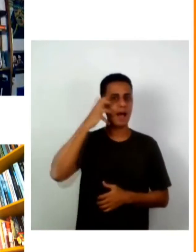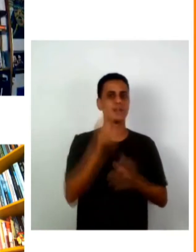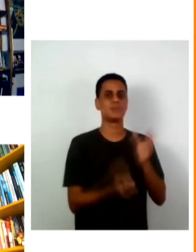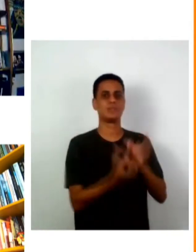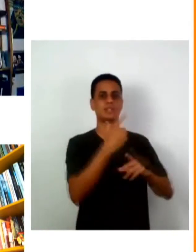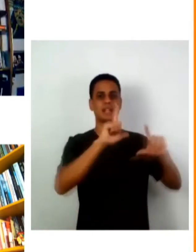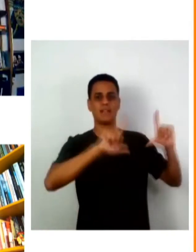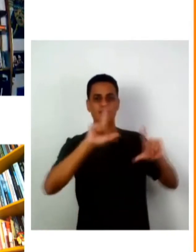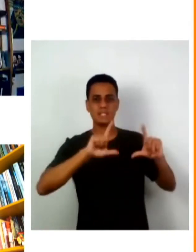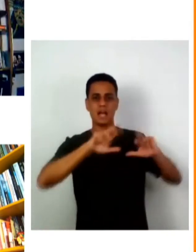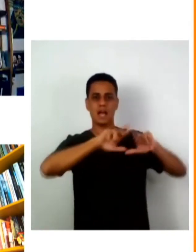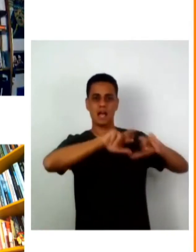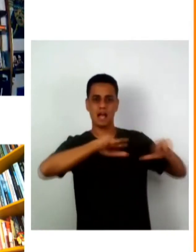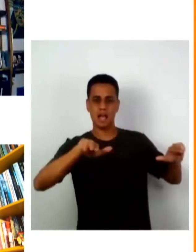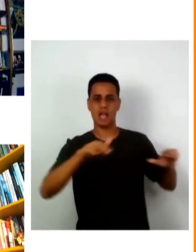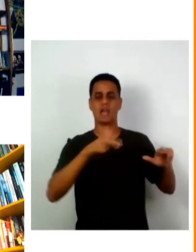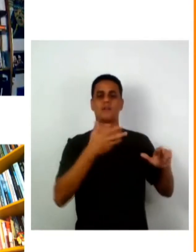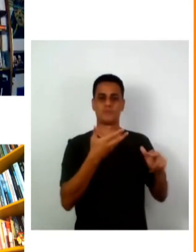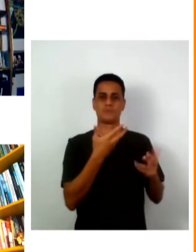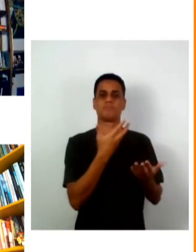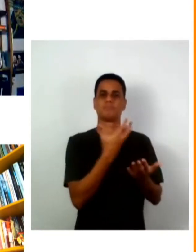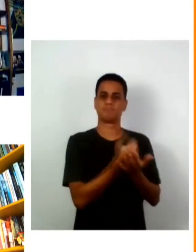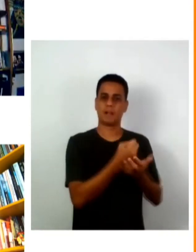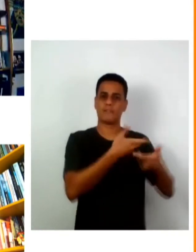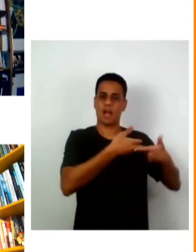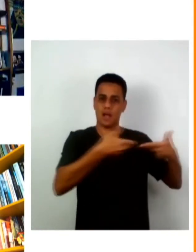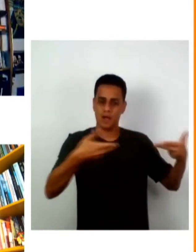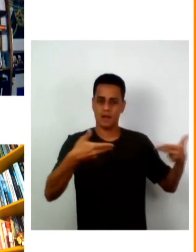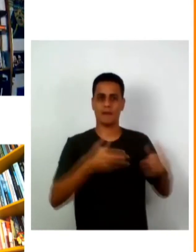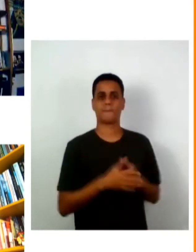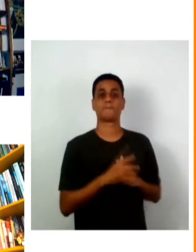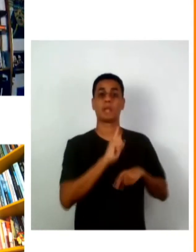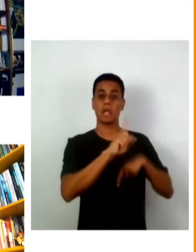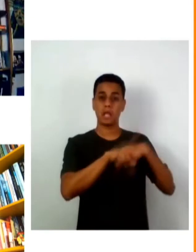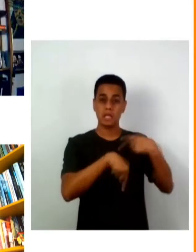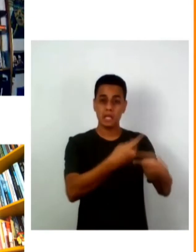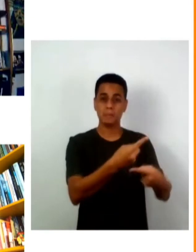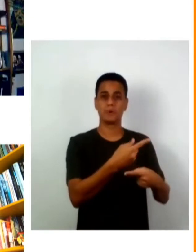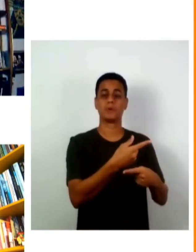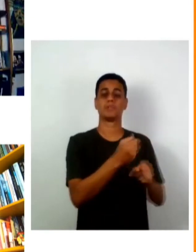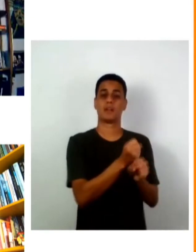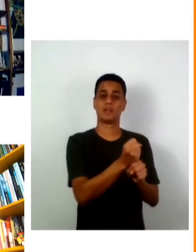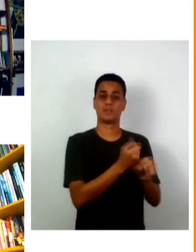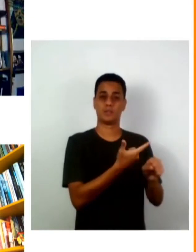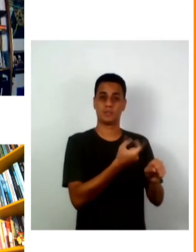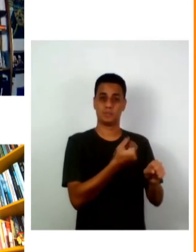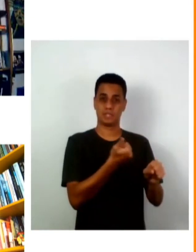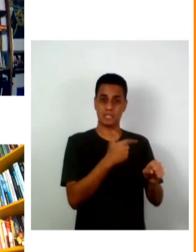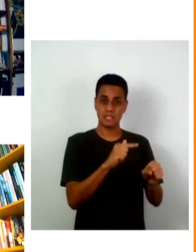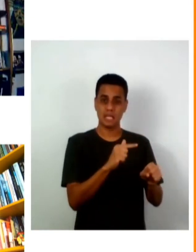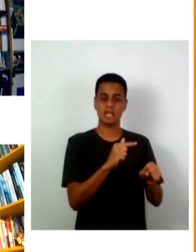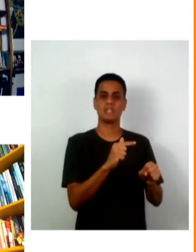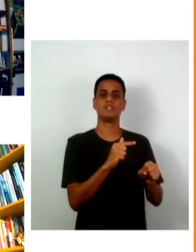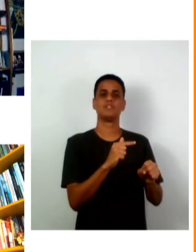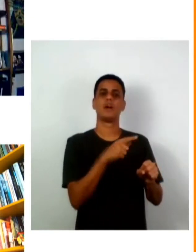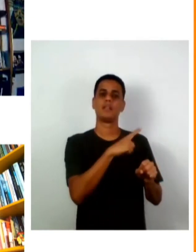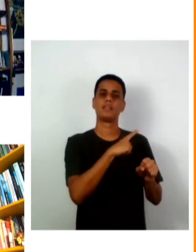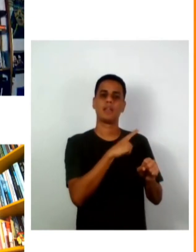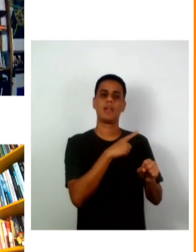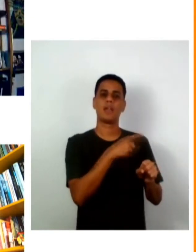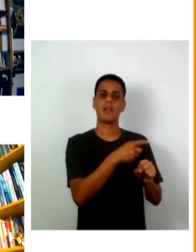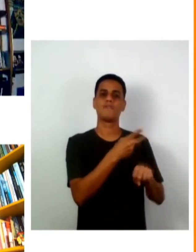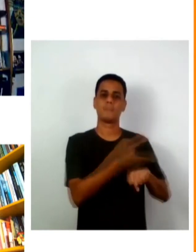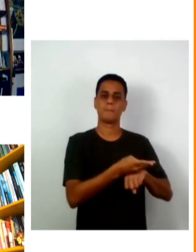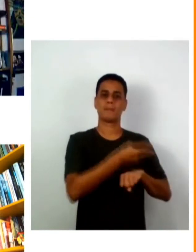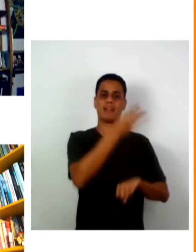Em 2017, a Adriana Barbosa recebeu o prêmio